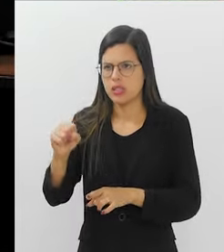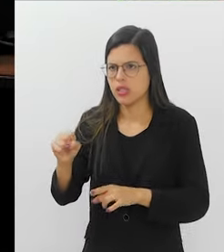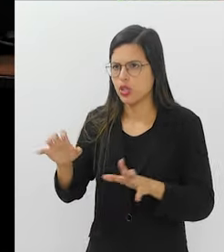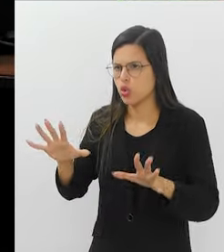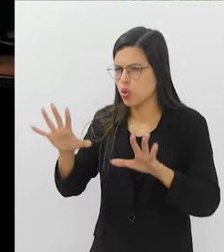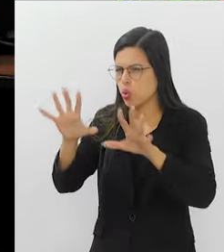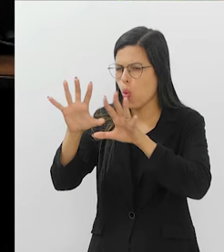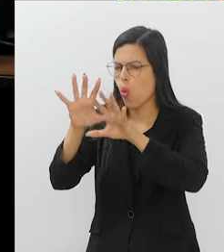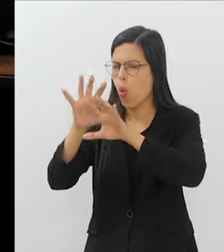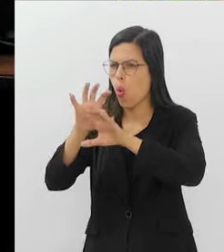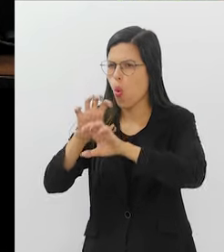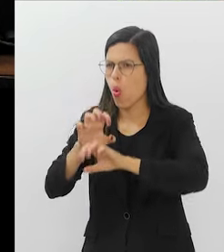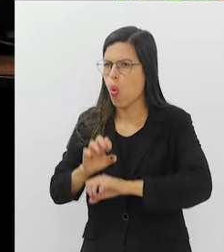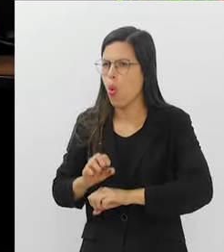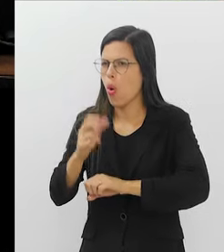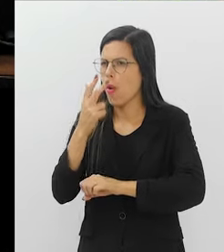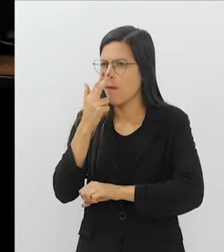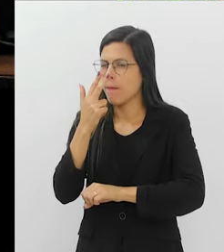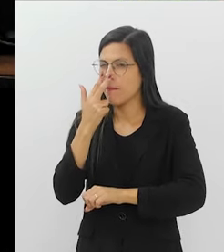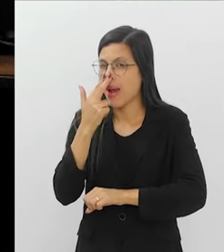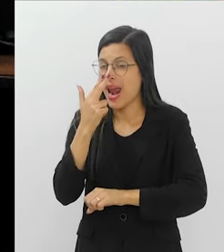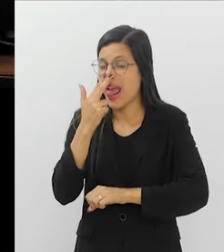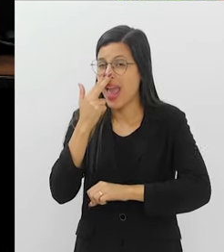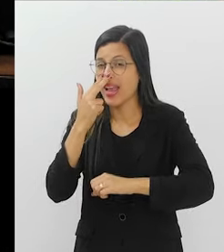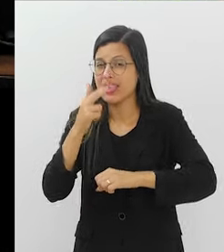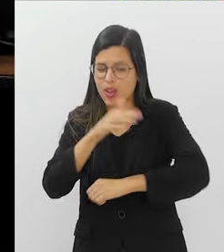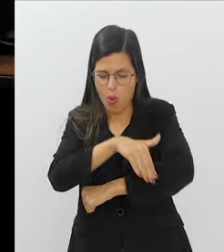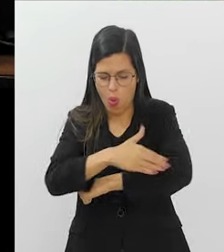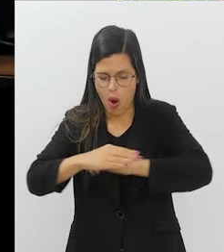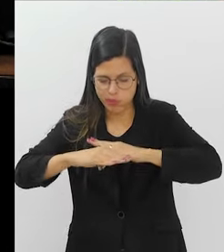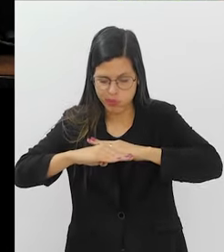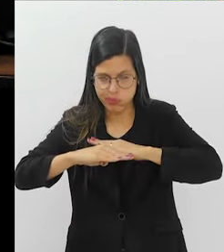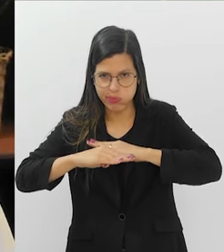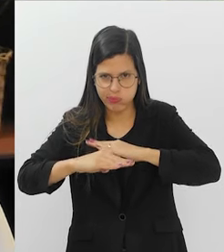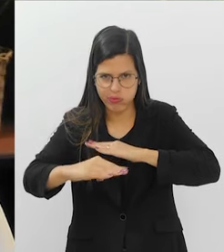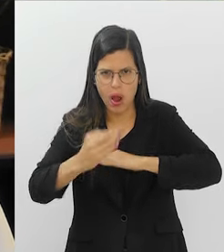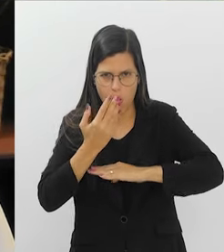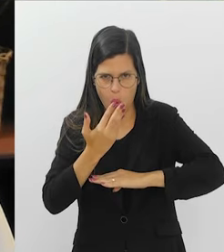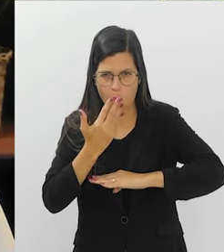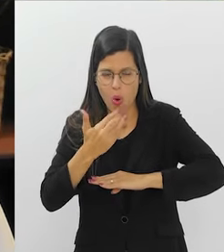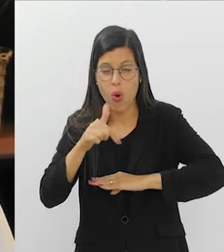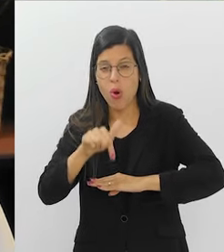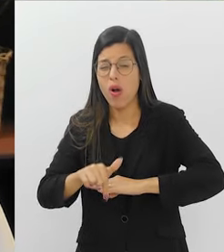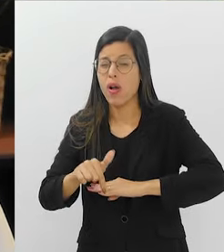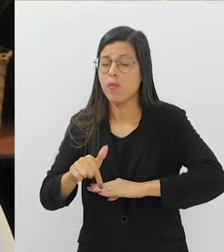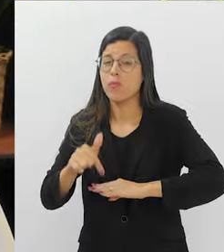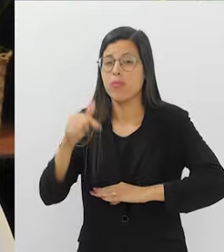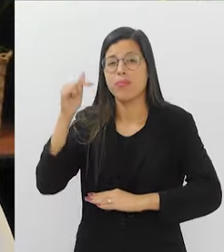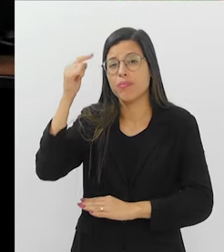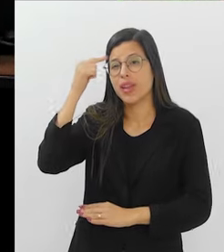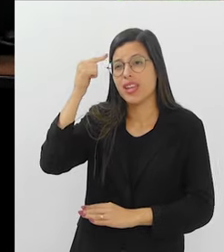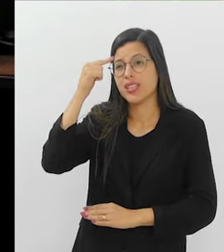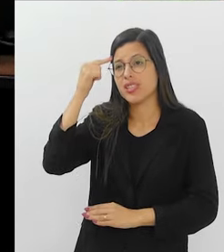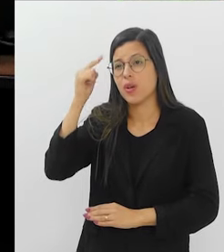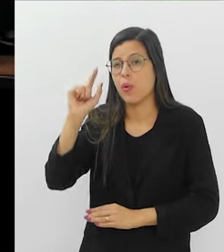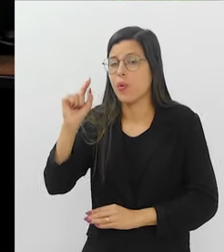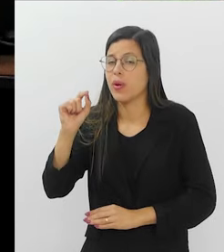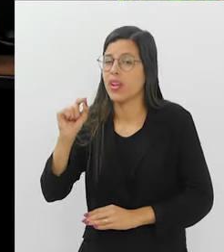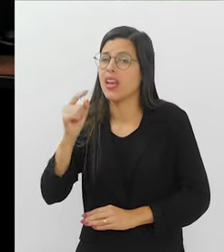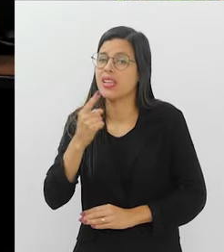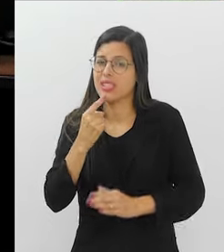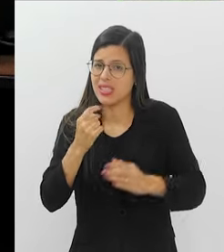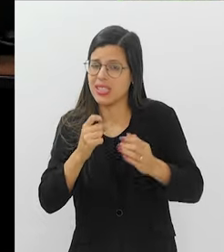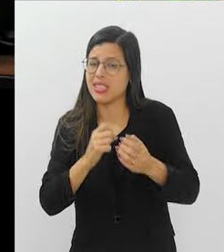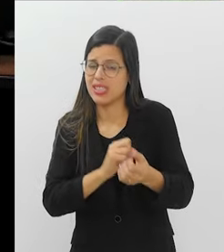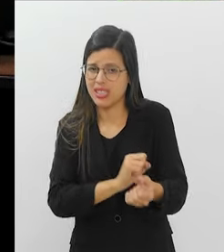Quando ele está bem mais escuro, como se fosse um asfalto, cor de asfalto, a gente já começa a imaginar um sangramento